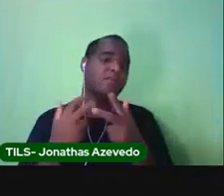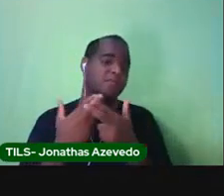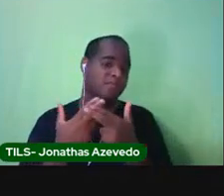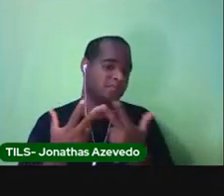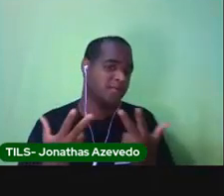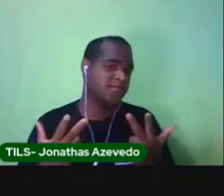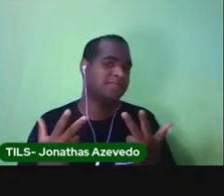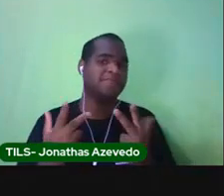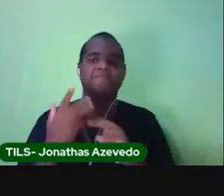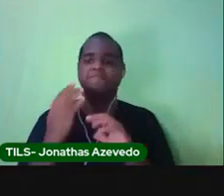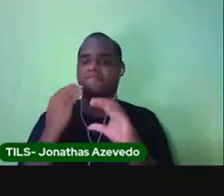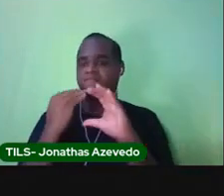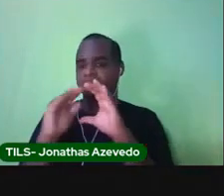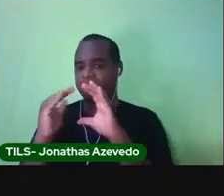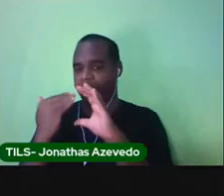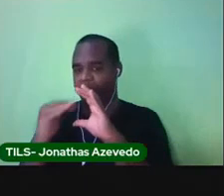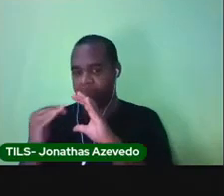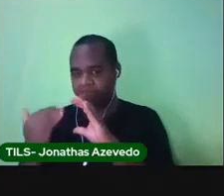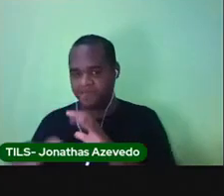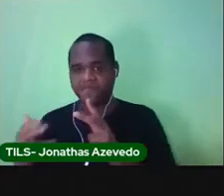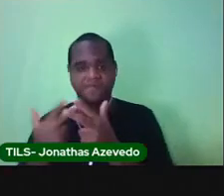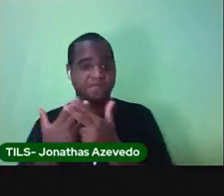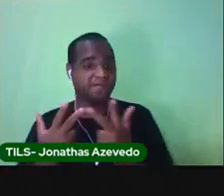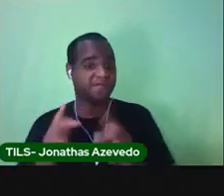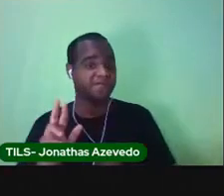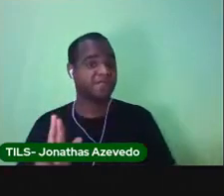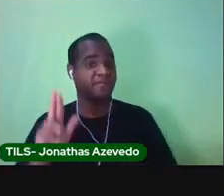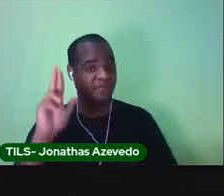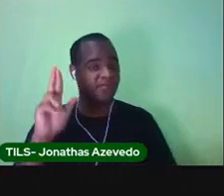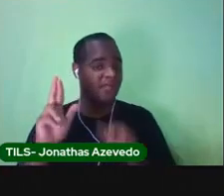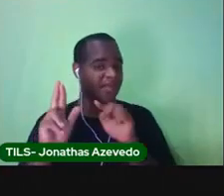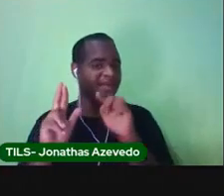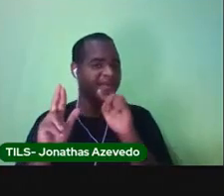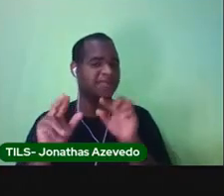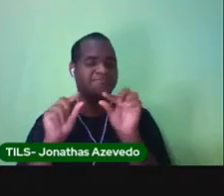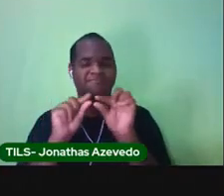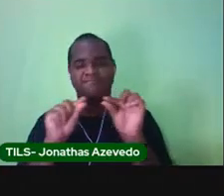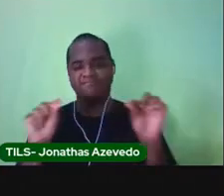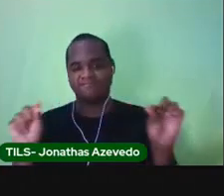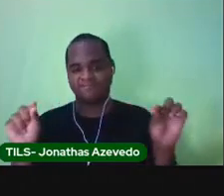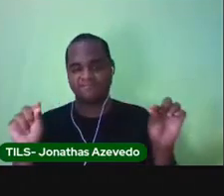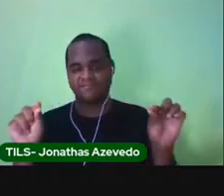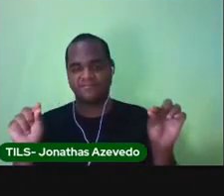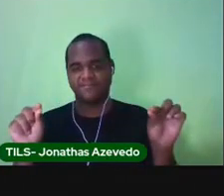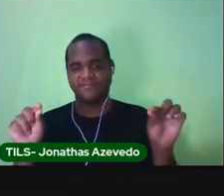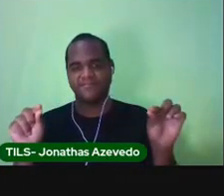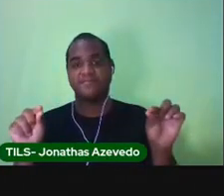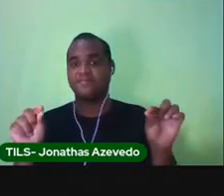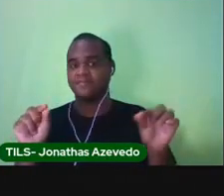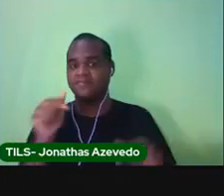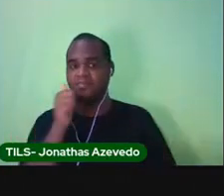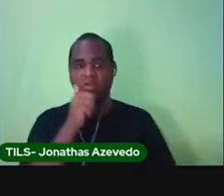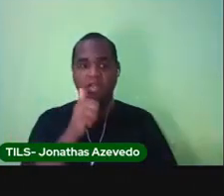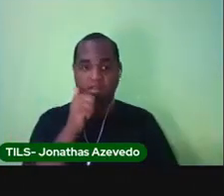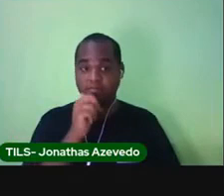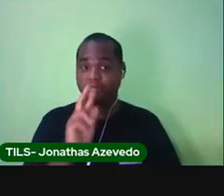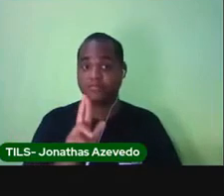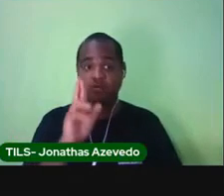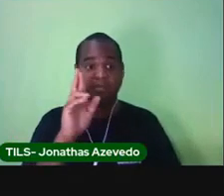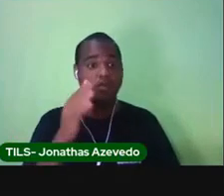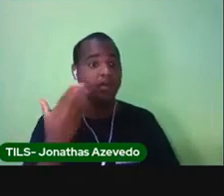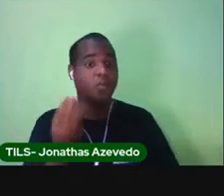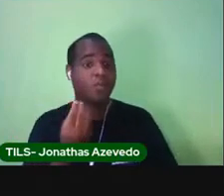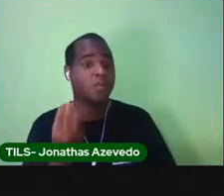mensagens. A dona dessa linha do tempo é uma mulher. Pró, como é que você